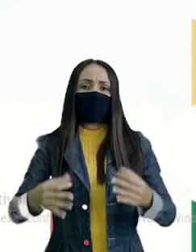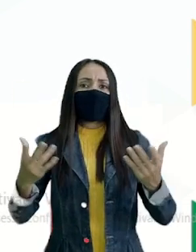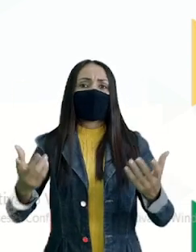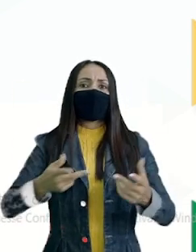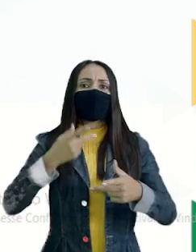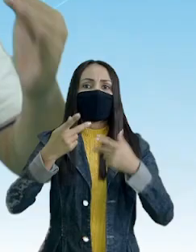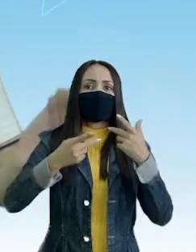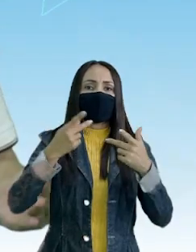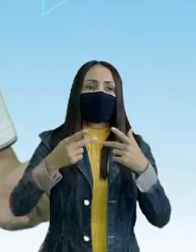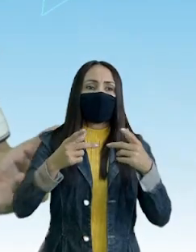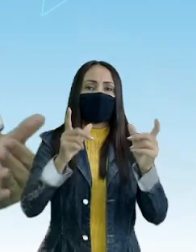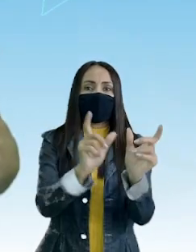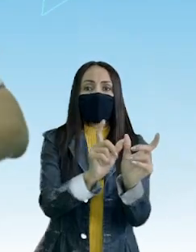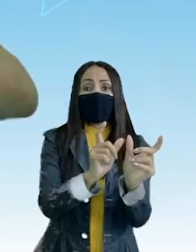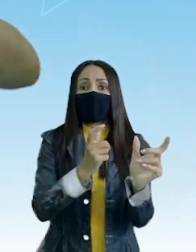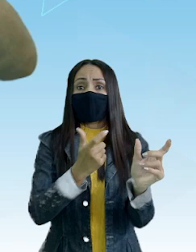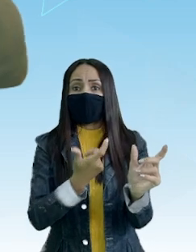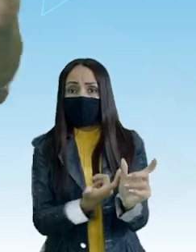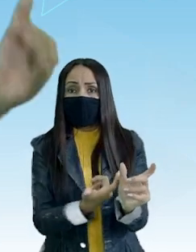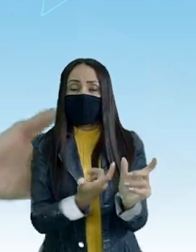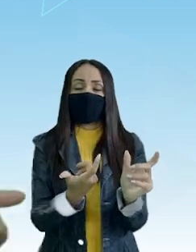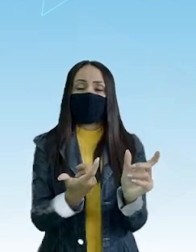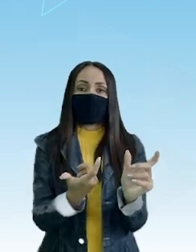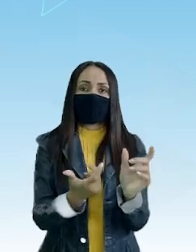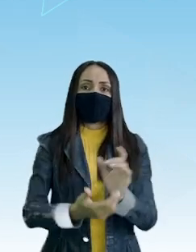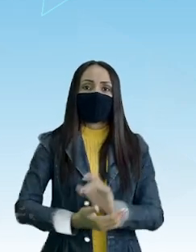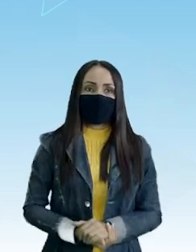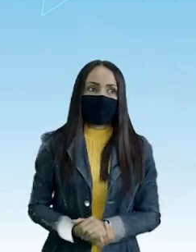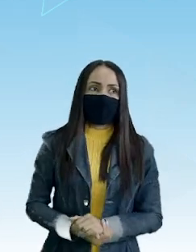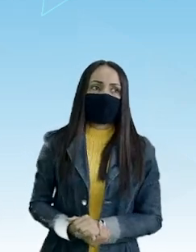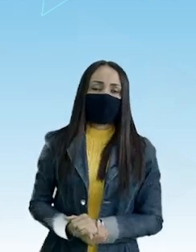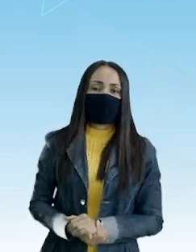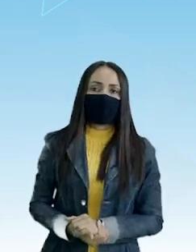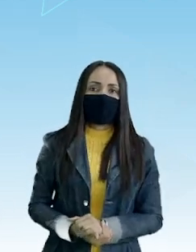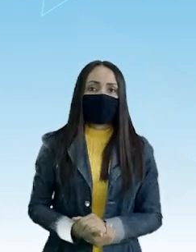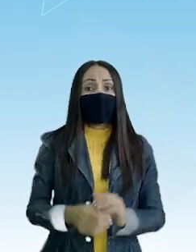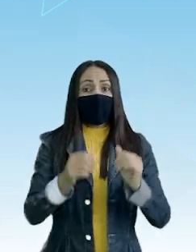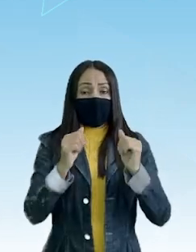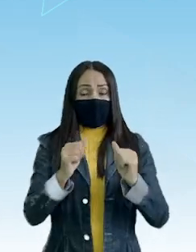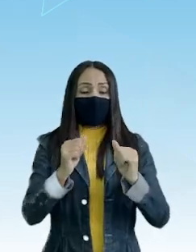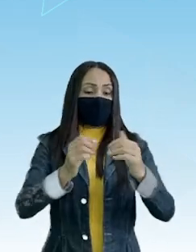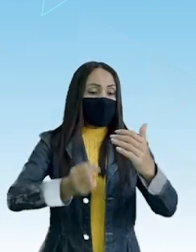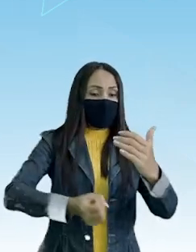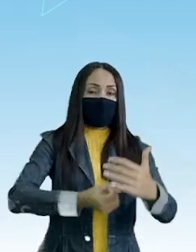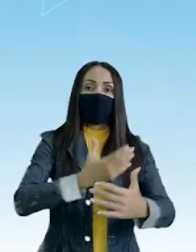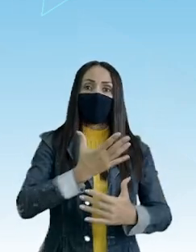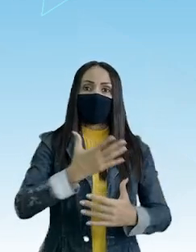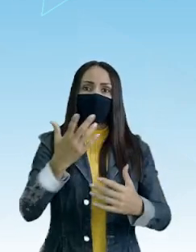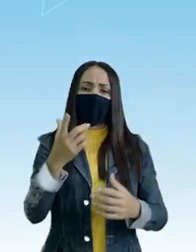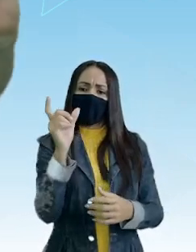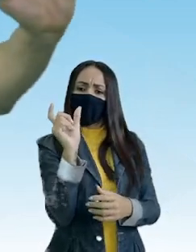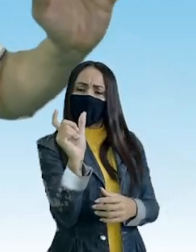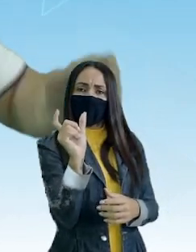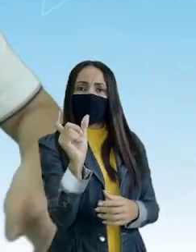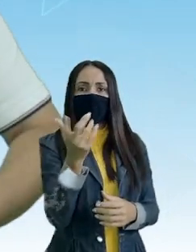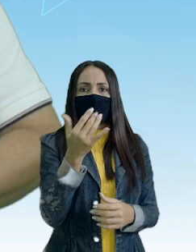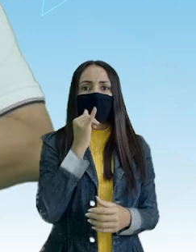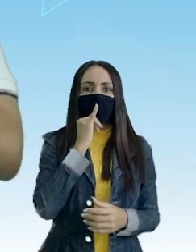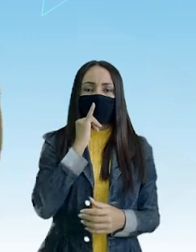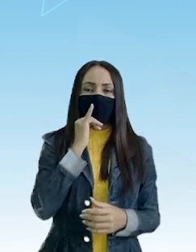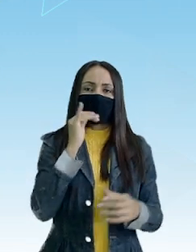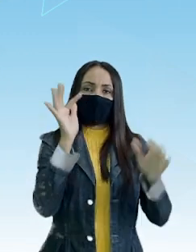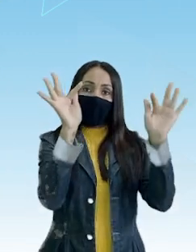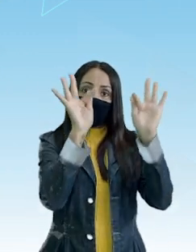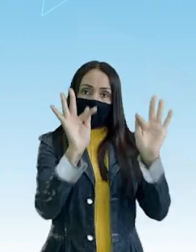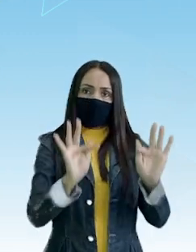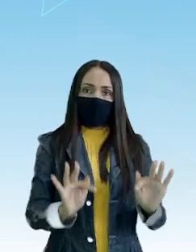De antonímia Que é no caso Antônimos Pode se originar Do prefixo Por exemplo Feliz